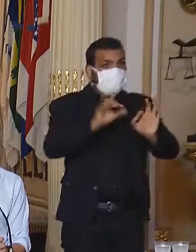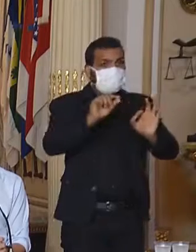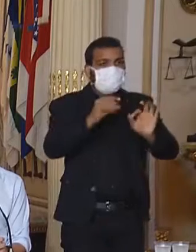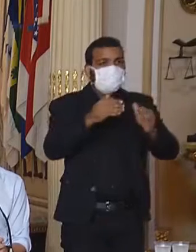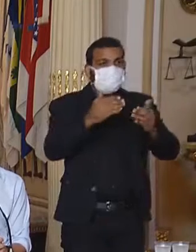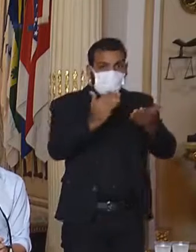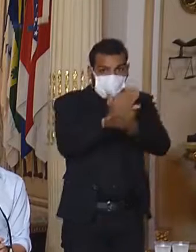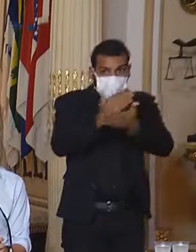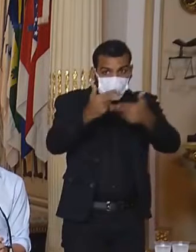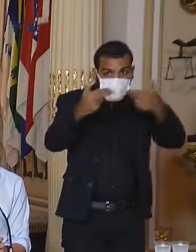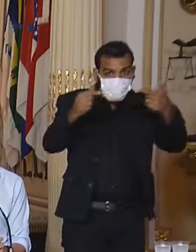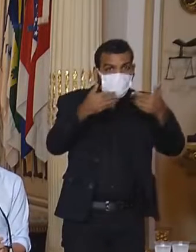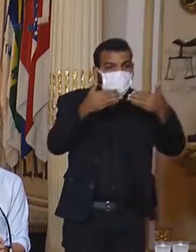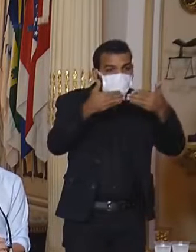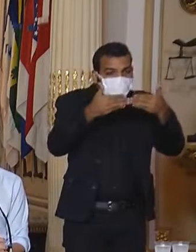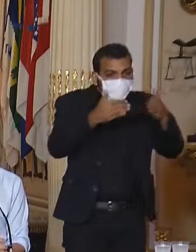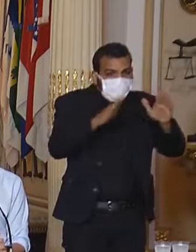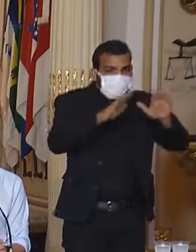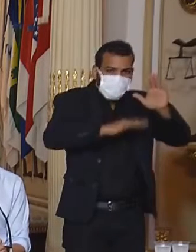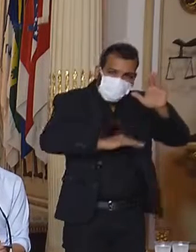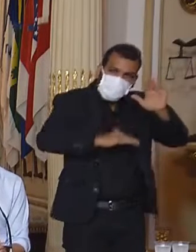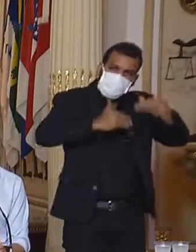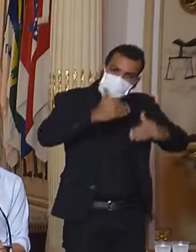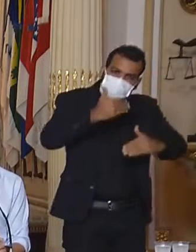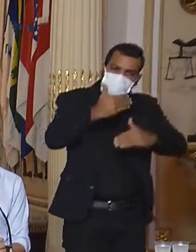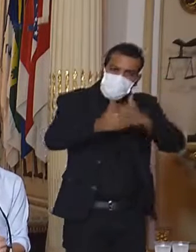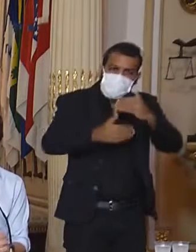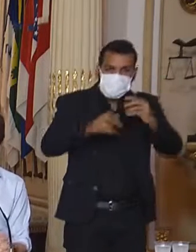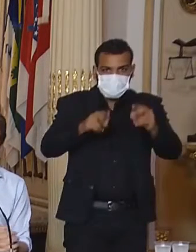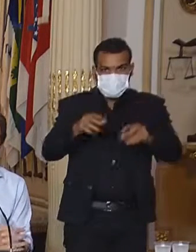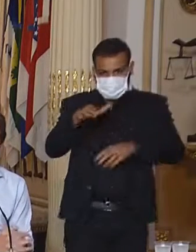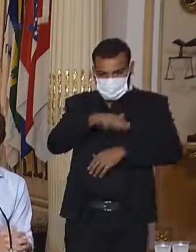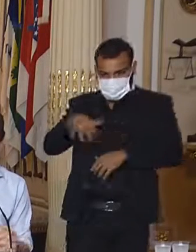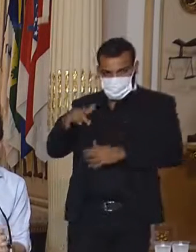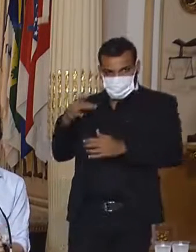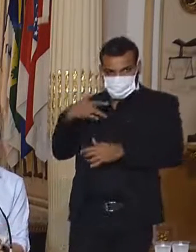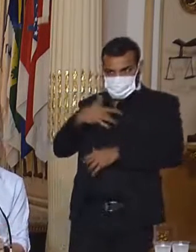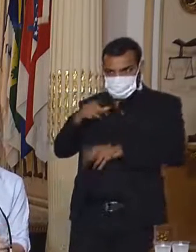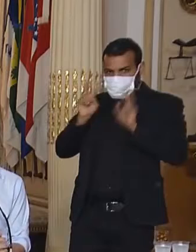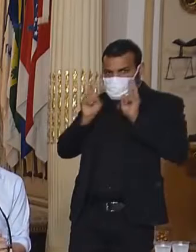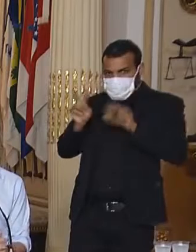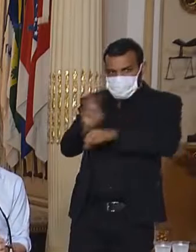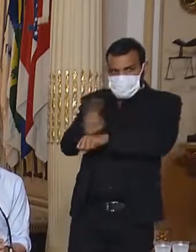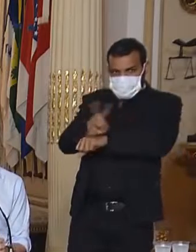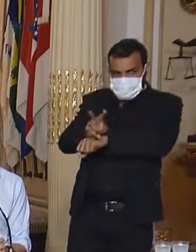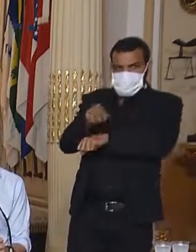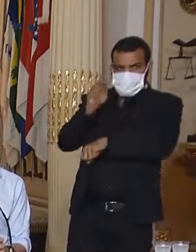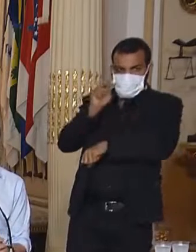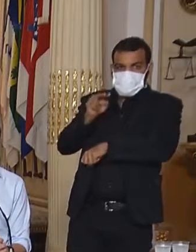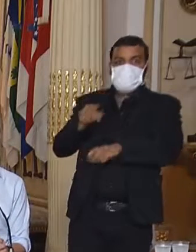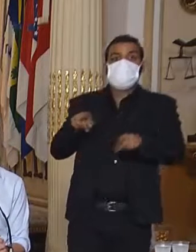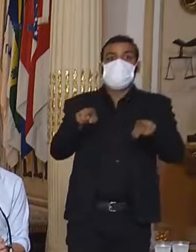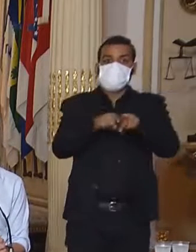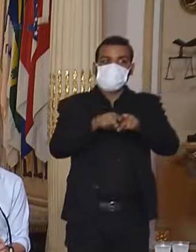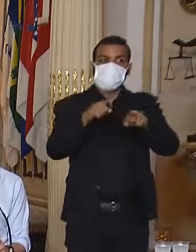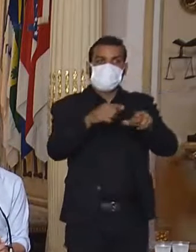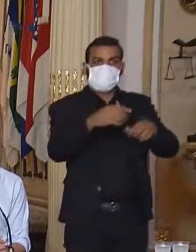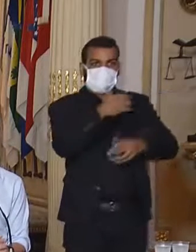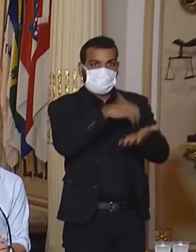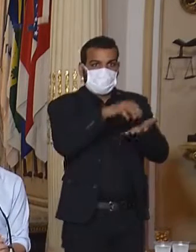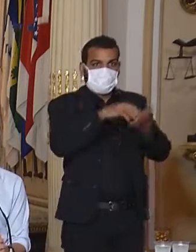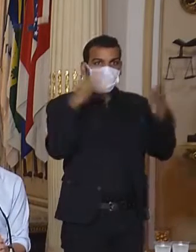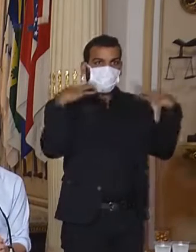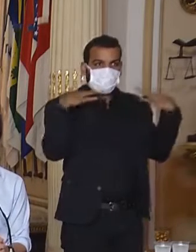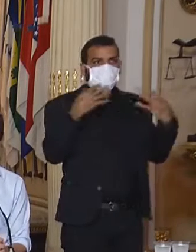gradualmente as atividades, acompanhando os dados de saúde e o diálogo constante com o setor de turismo. Nosso secretário